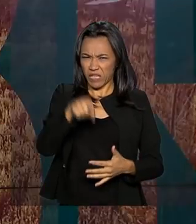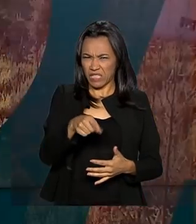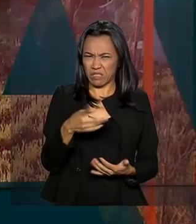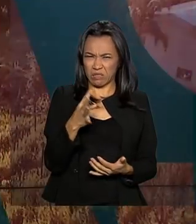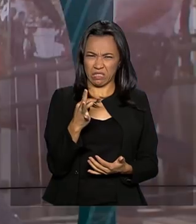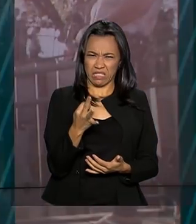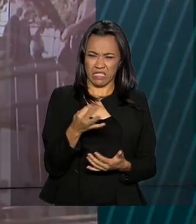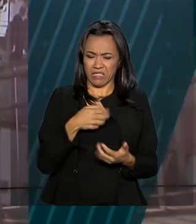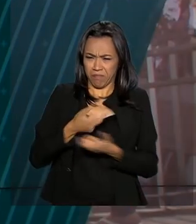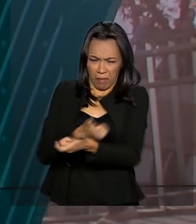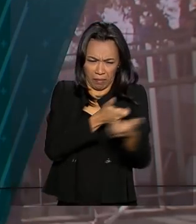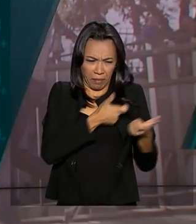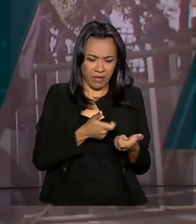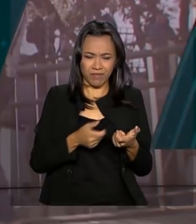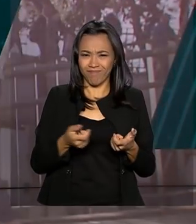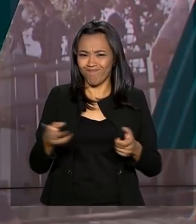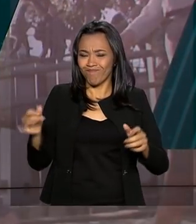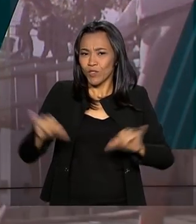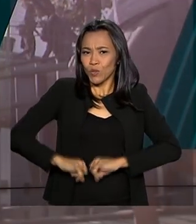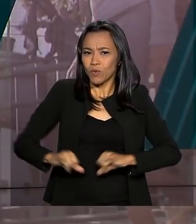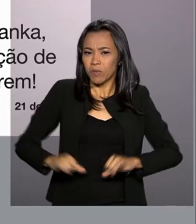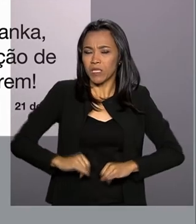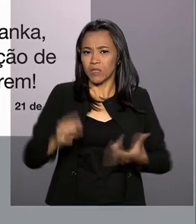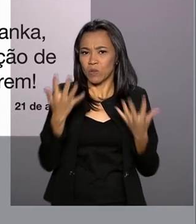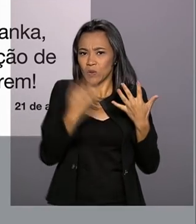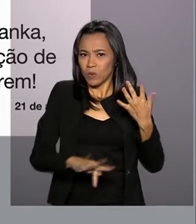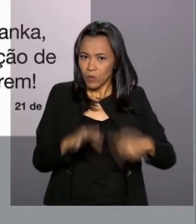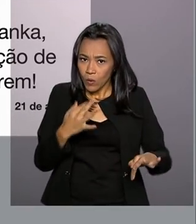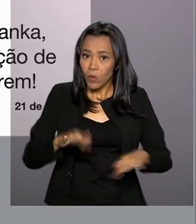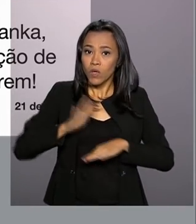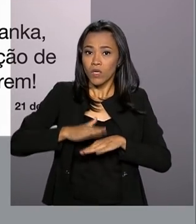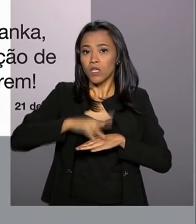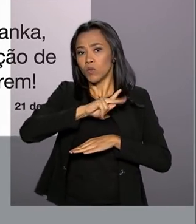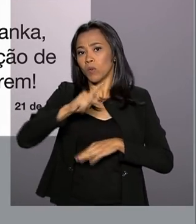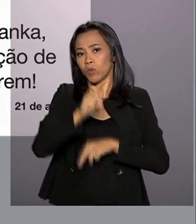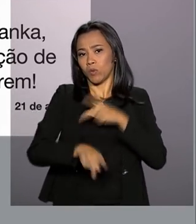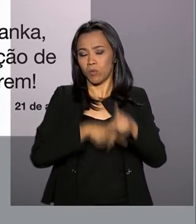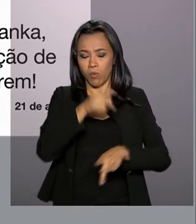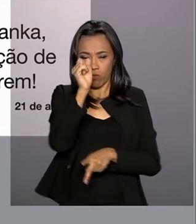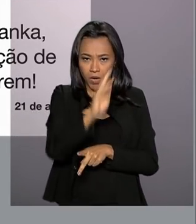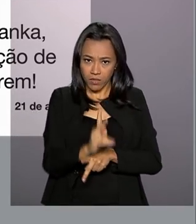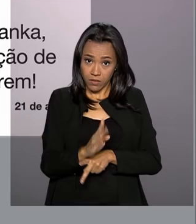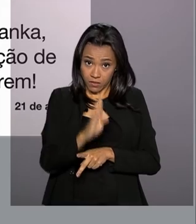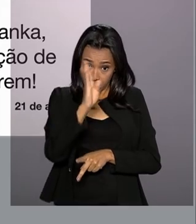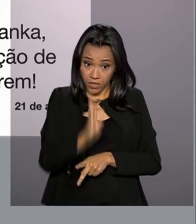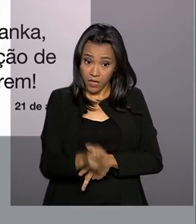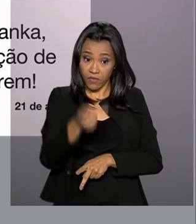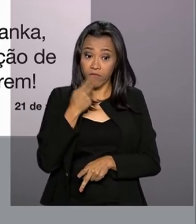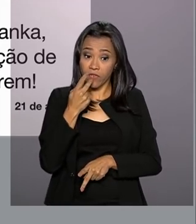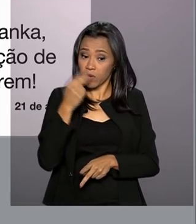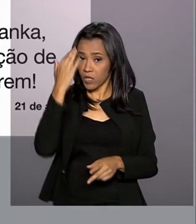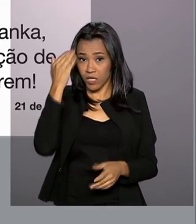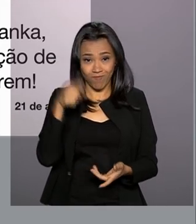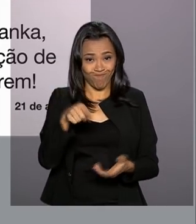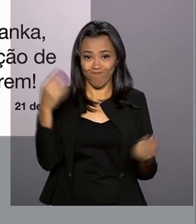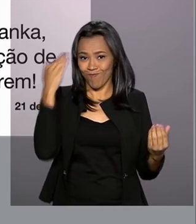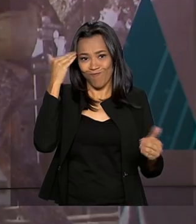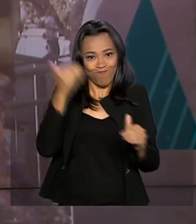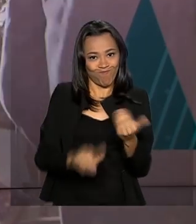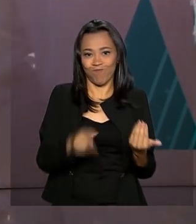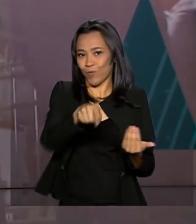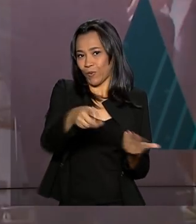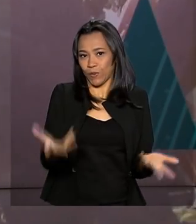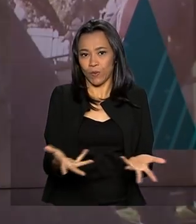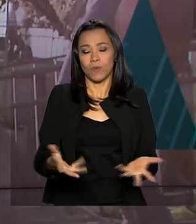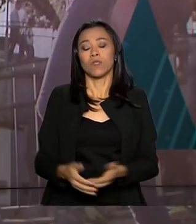rastros de morte e dor. E em nome dos brasileiros, ele condenou os ataques que deixaram centenas de vítimas no Sri Lanka. O